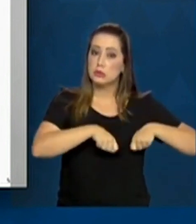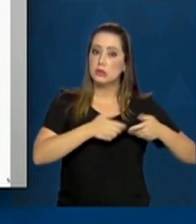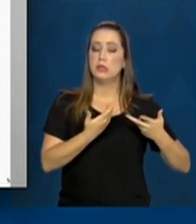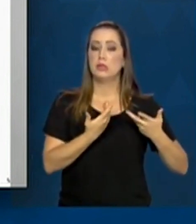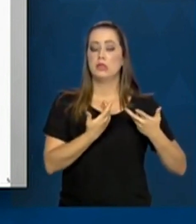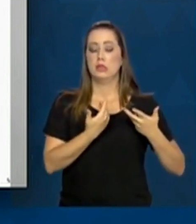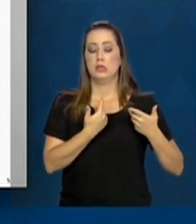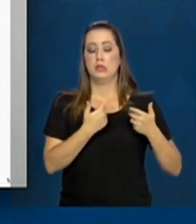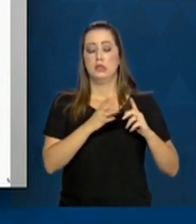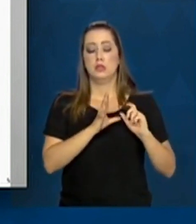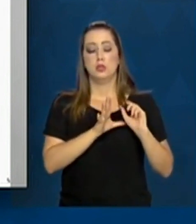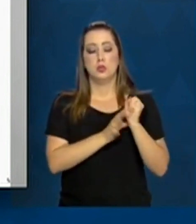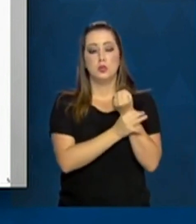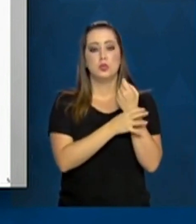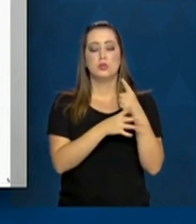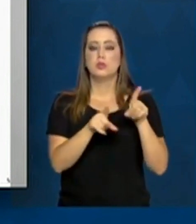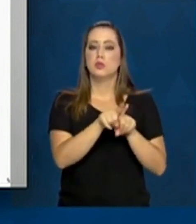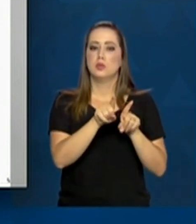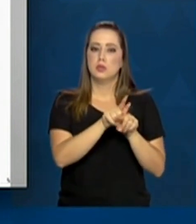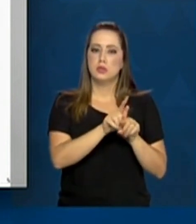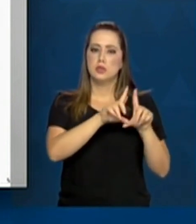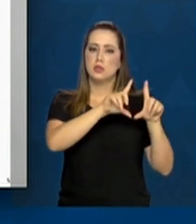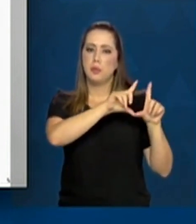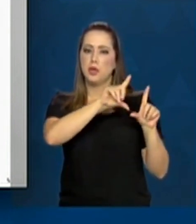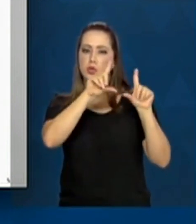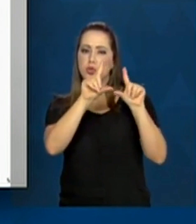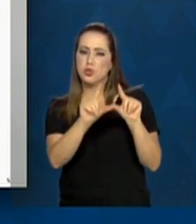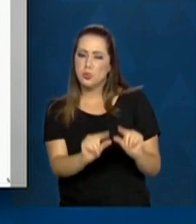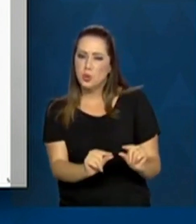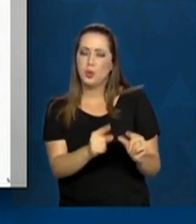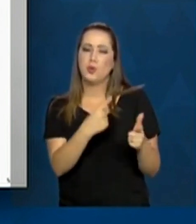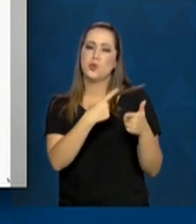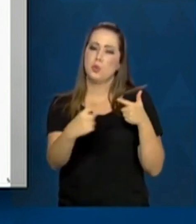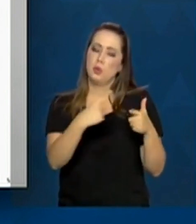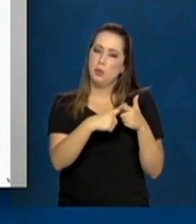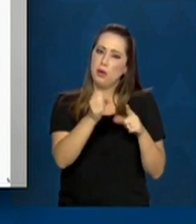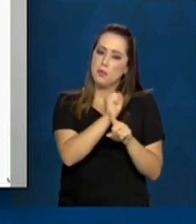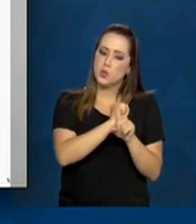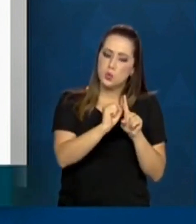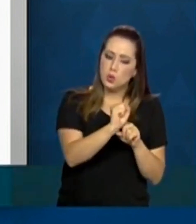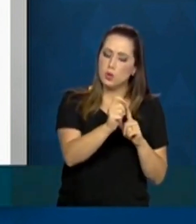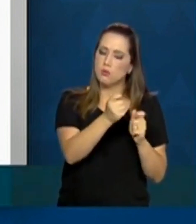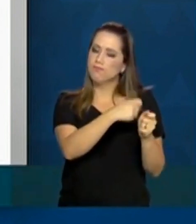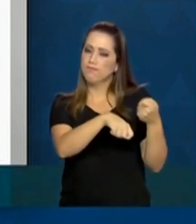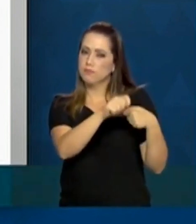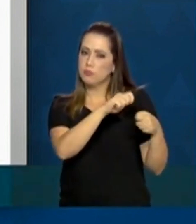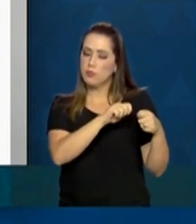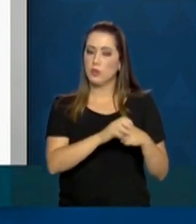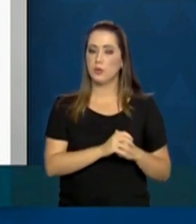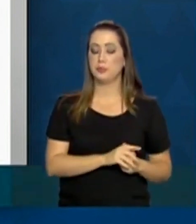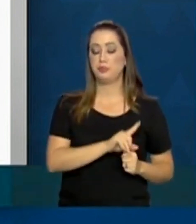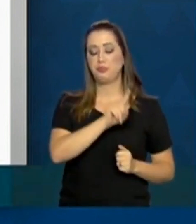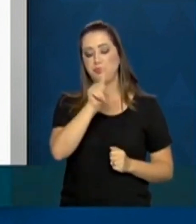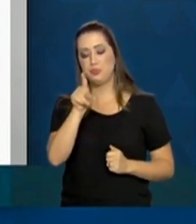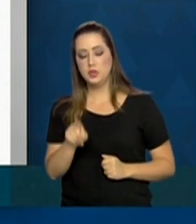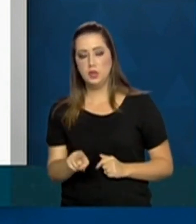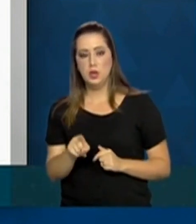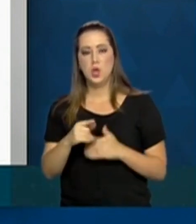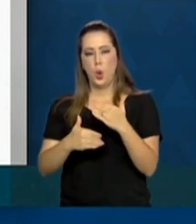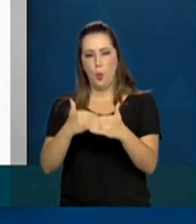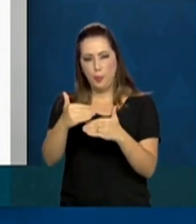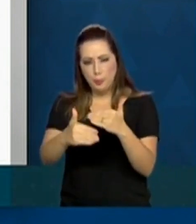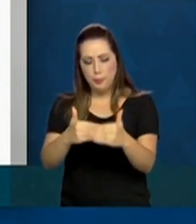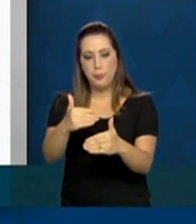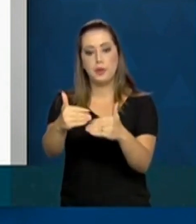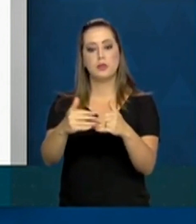e a mitigação dos impactos socioeconômicos. Isso tudo nas medidas estruturantes. Na questão do progresso,